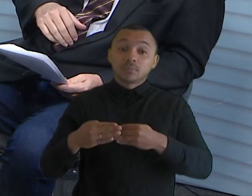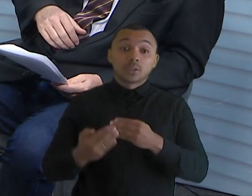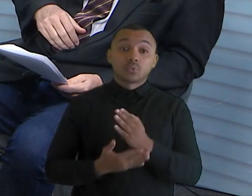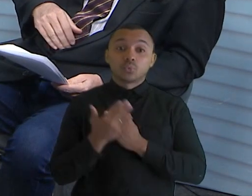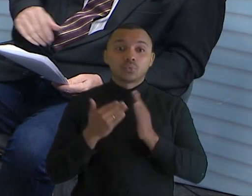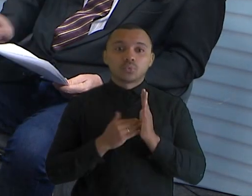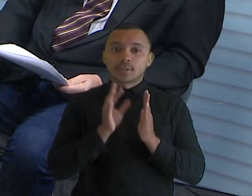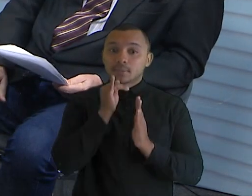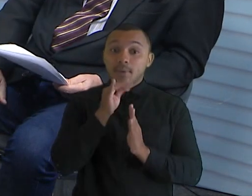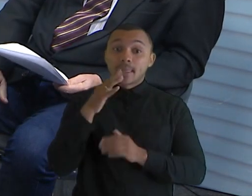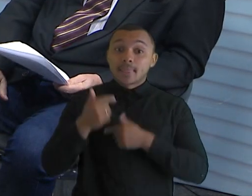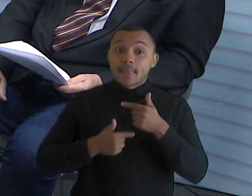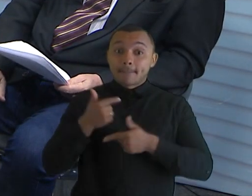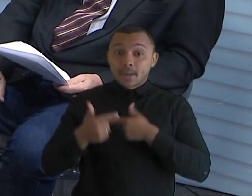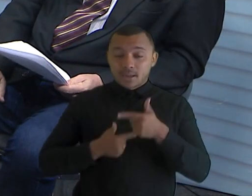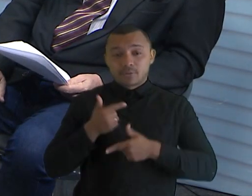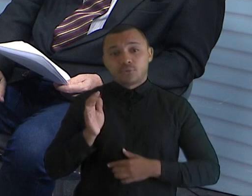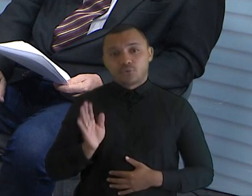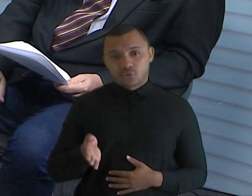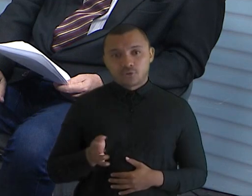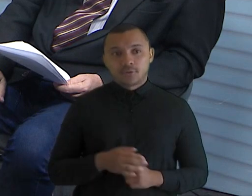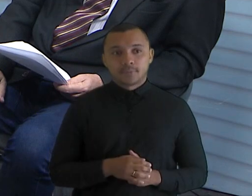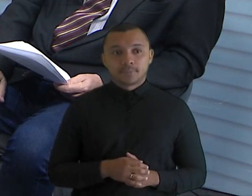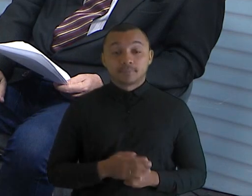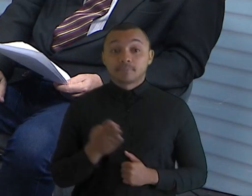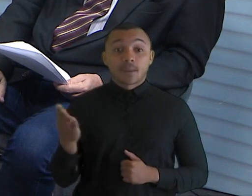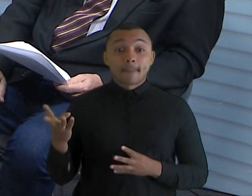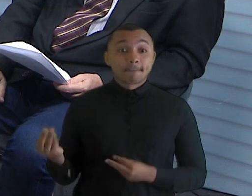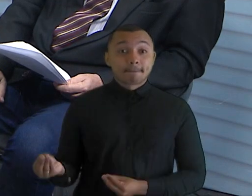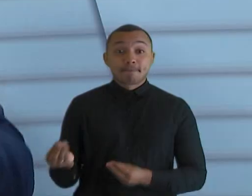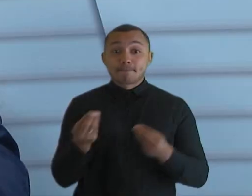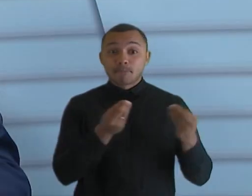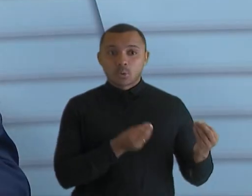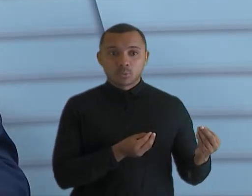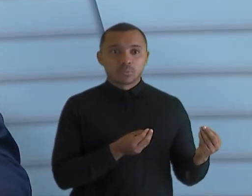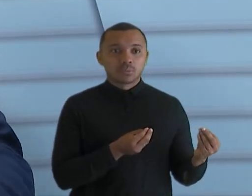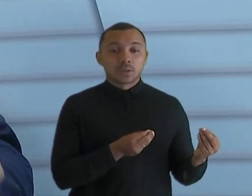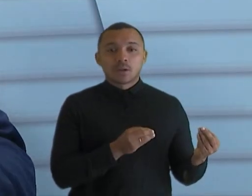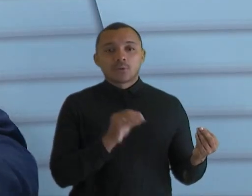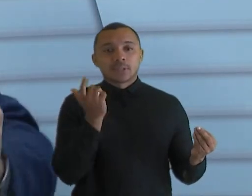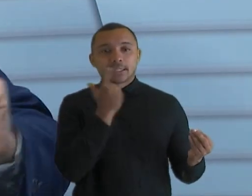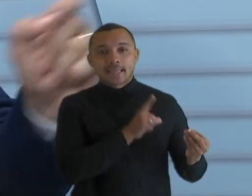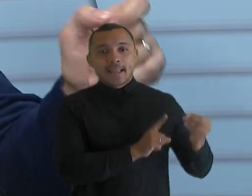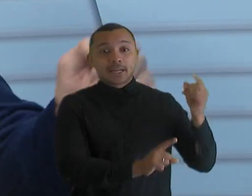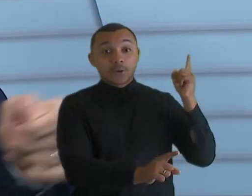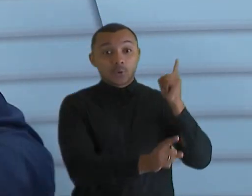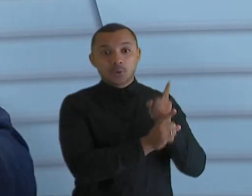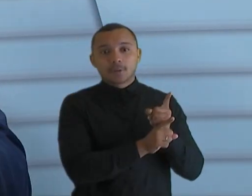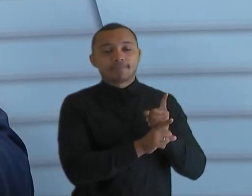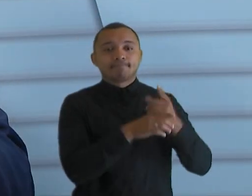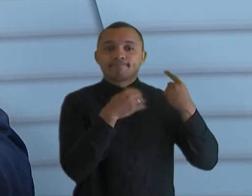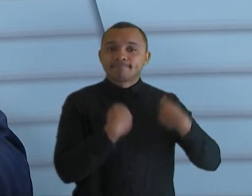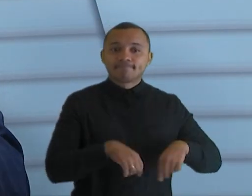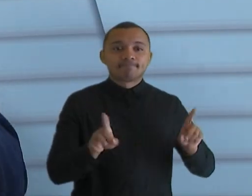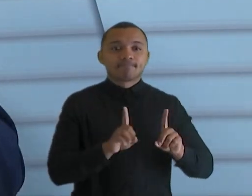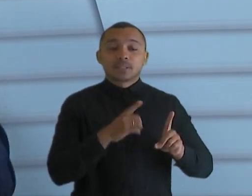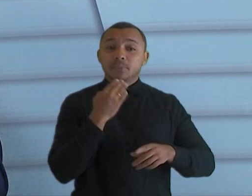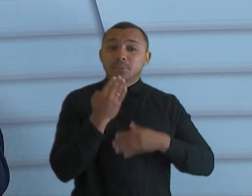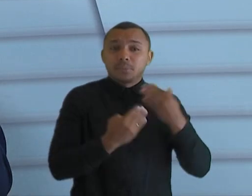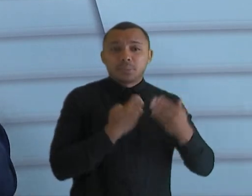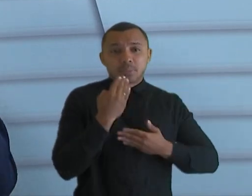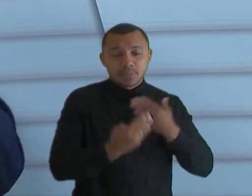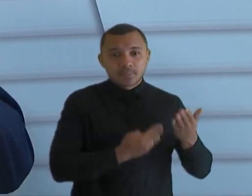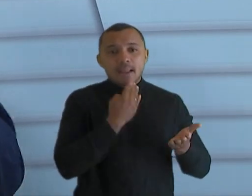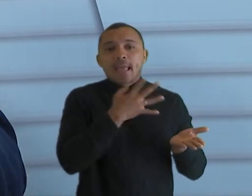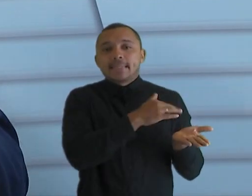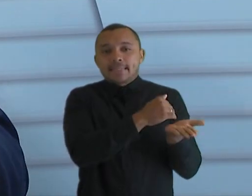de serviços. Nós temos um portal de serviços onde tem muita coisa já automatizada. Por exemplo, se você quiser uma certidão no tribunal, já não precisa aquele trampo de pedir, na secretaria passa